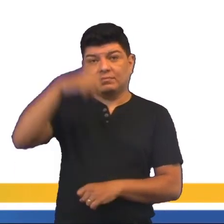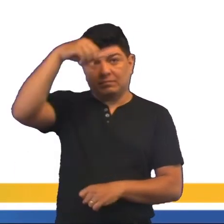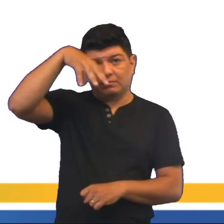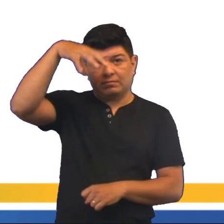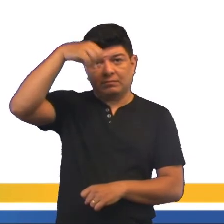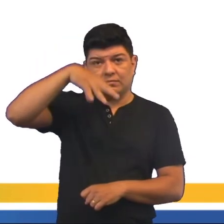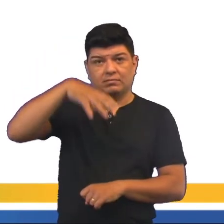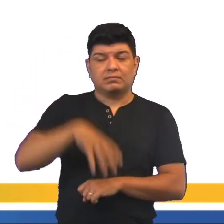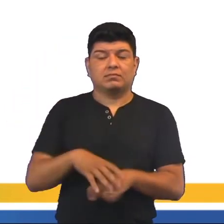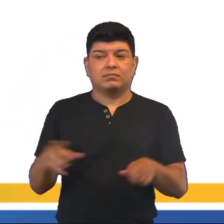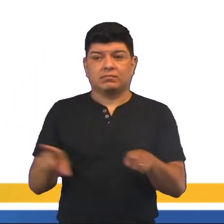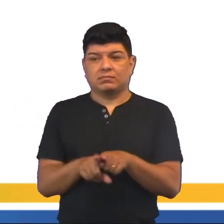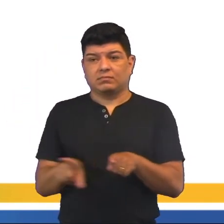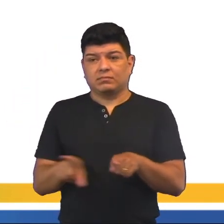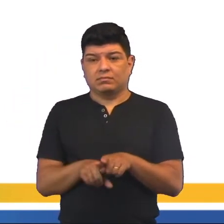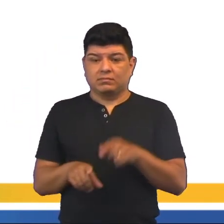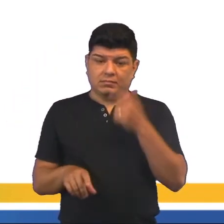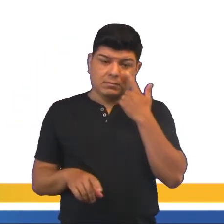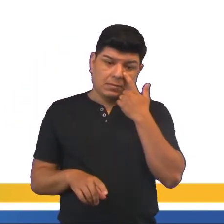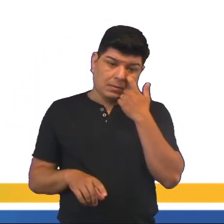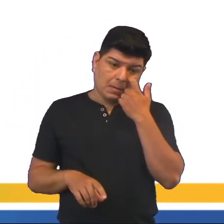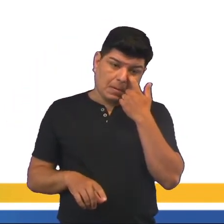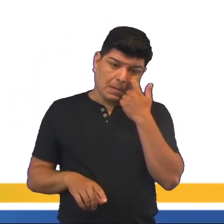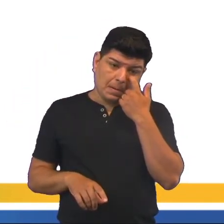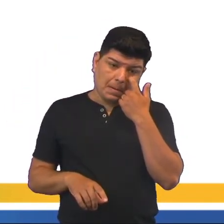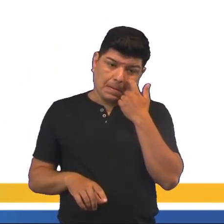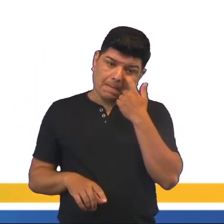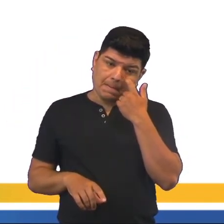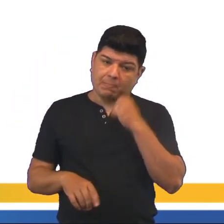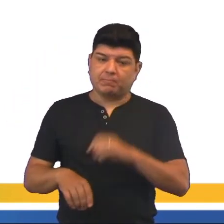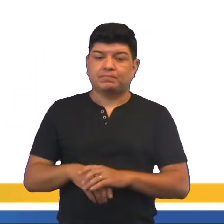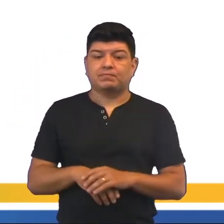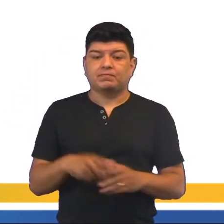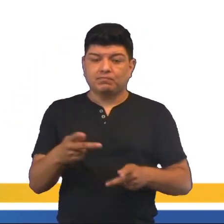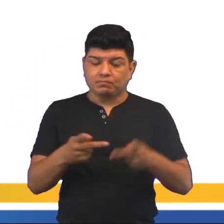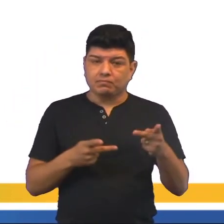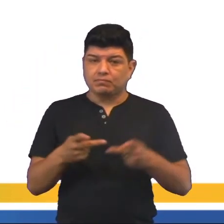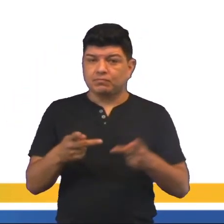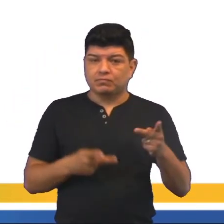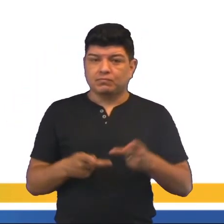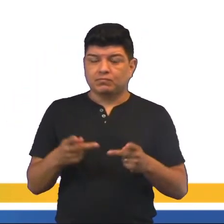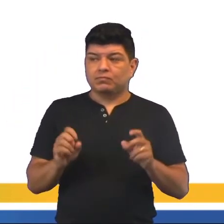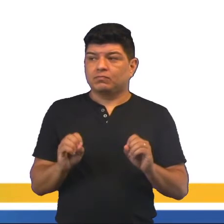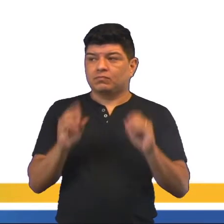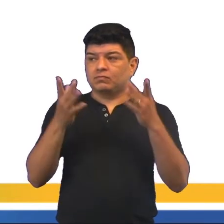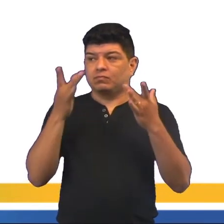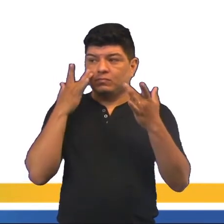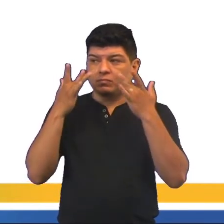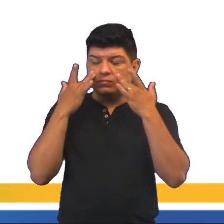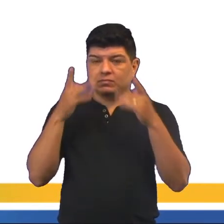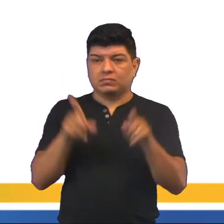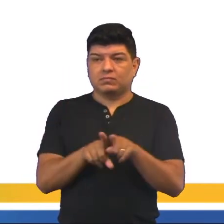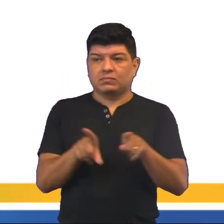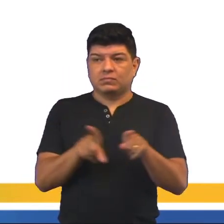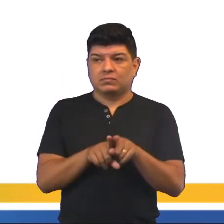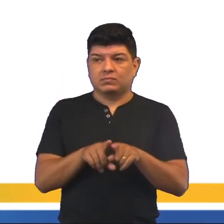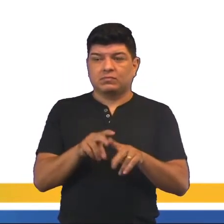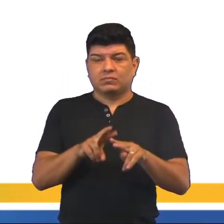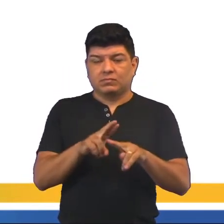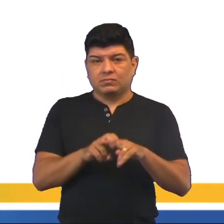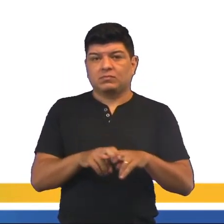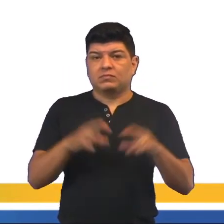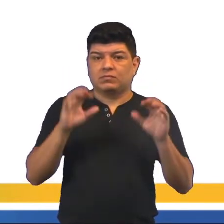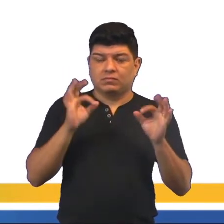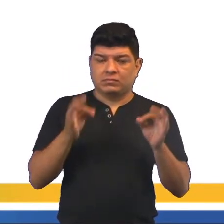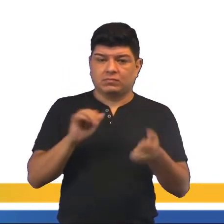o iluminador aí, né? Que é o técnico que faz o projeto de luz para um espetáculo de teatro, com os efeitos